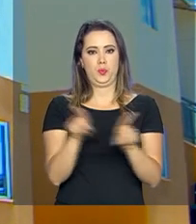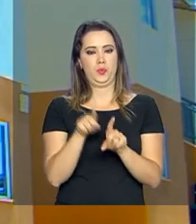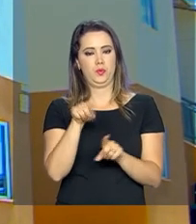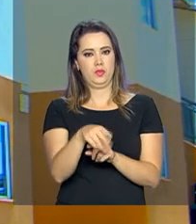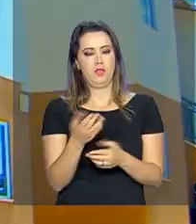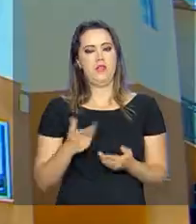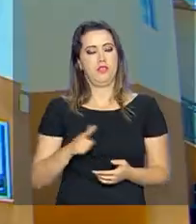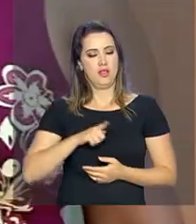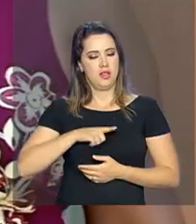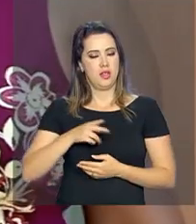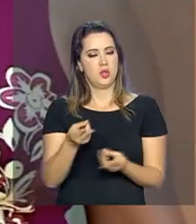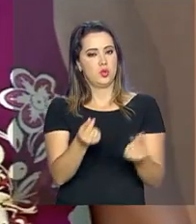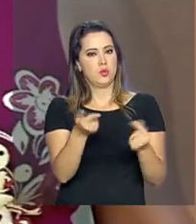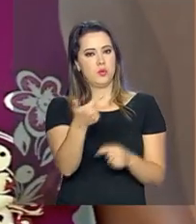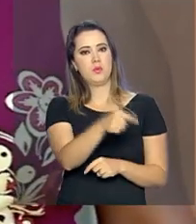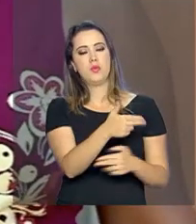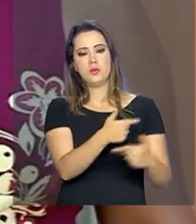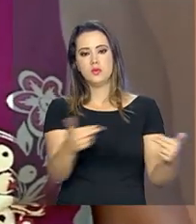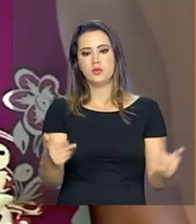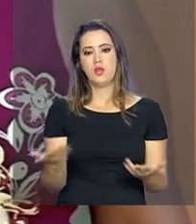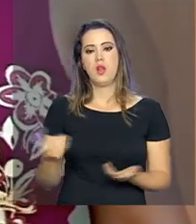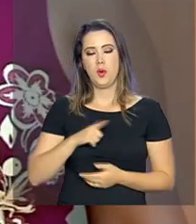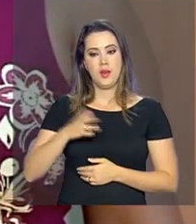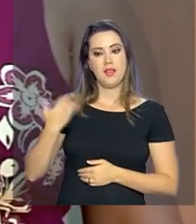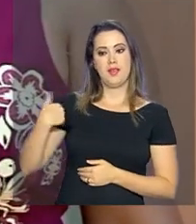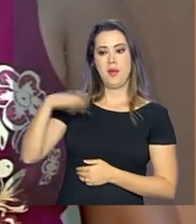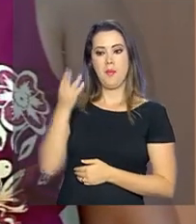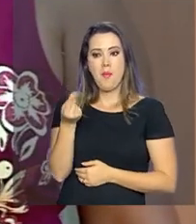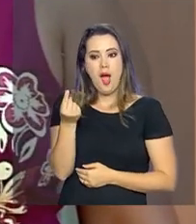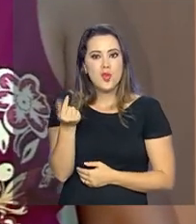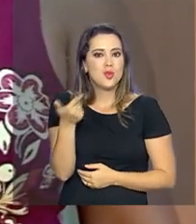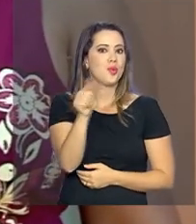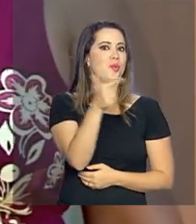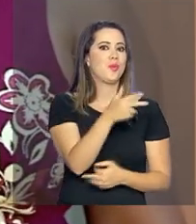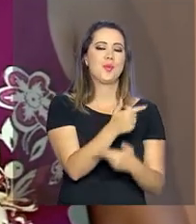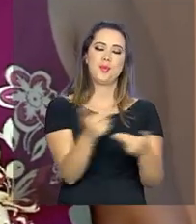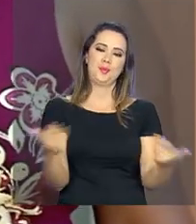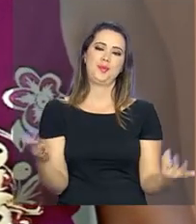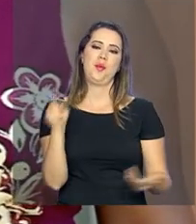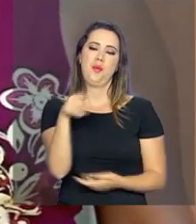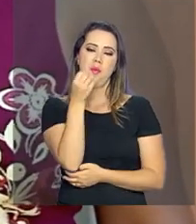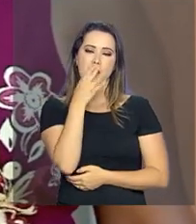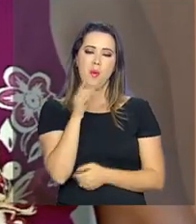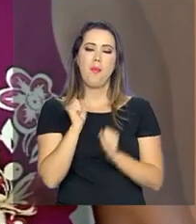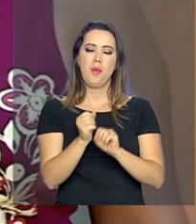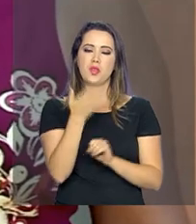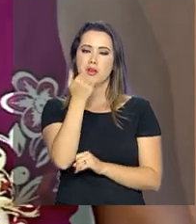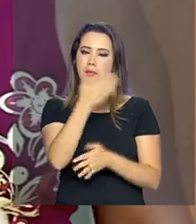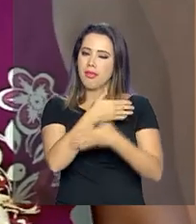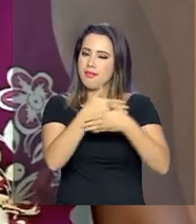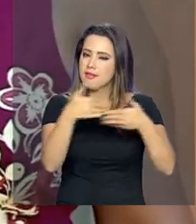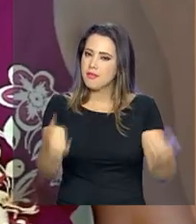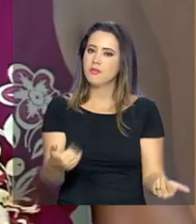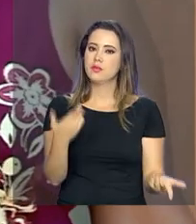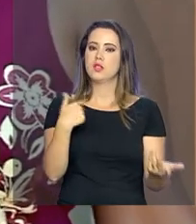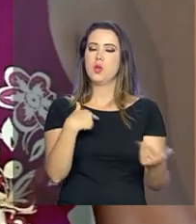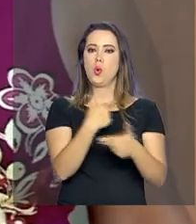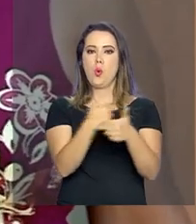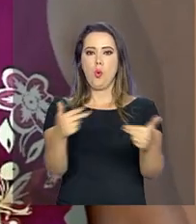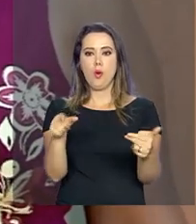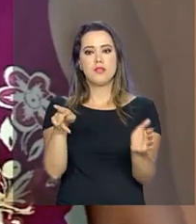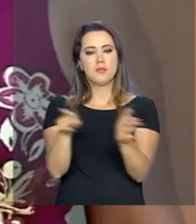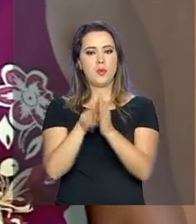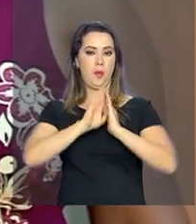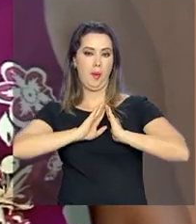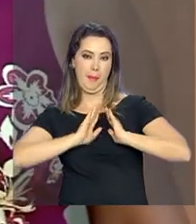fazer outras coisas. Agora, sobrando mais, a gente pode investir em outras coisas também, né? Na alimentação, né? Imobiliar a